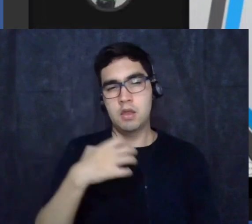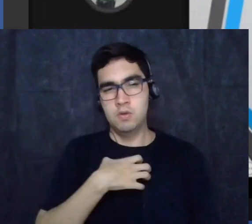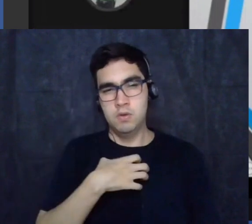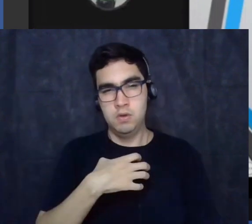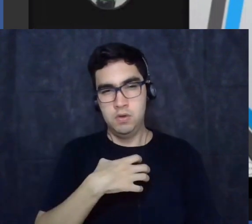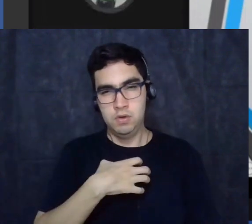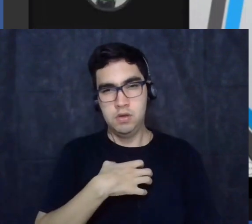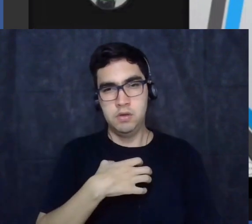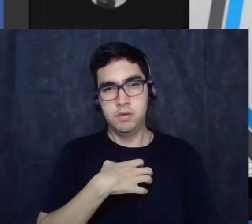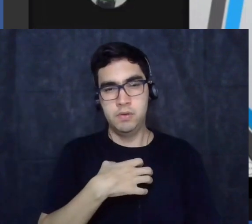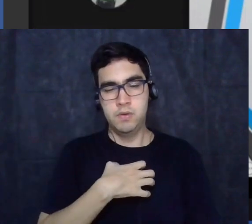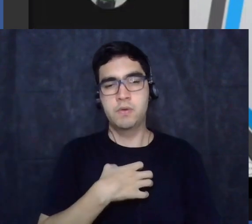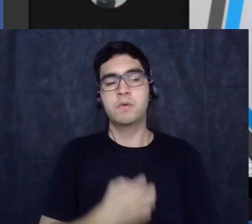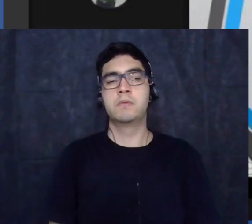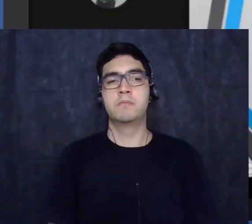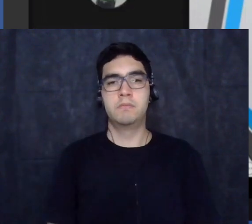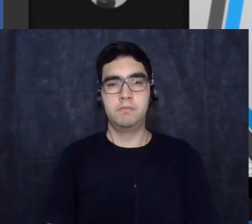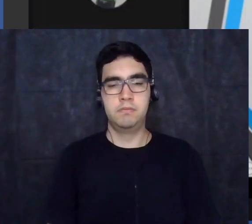E isso, então,